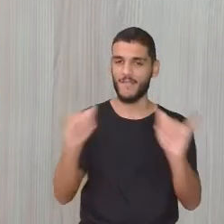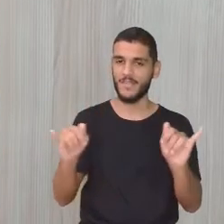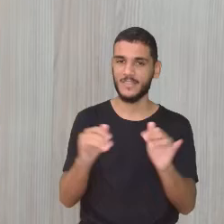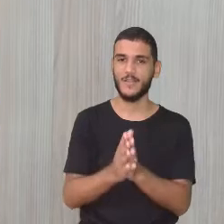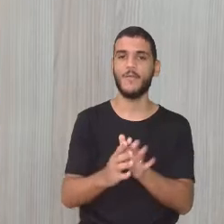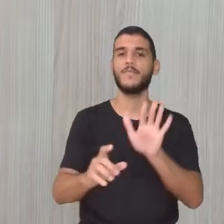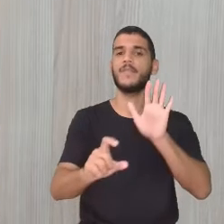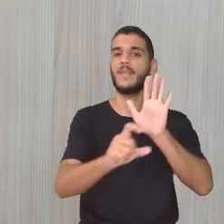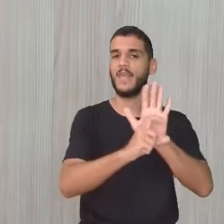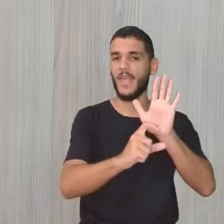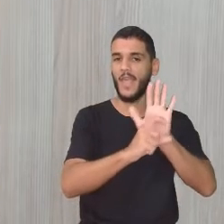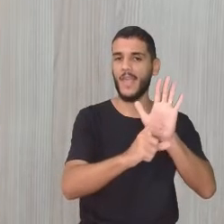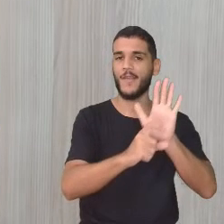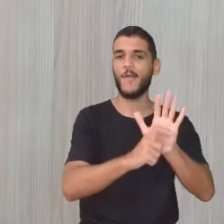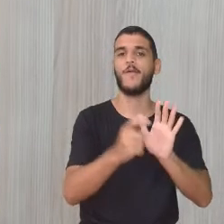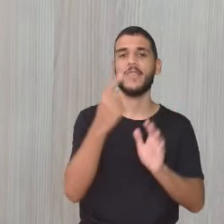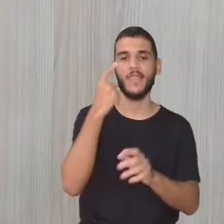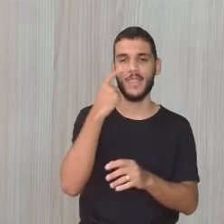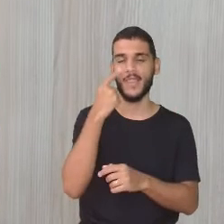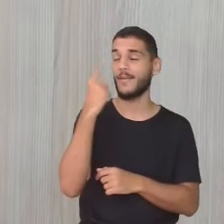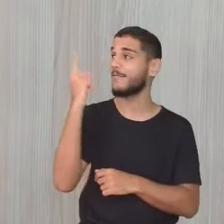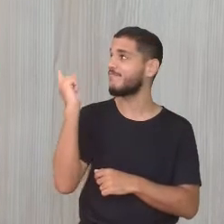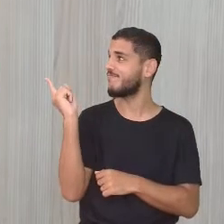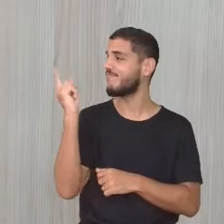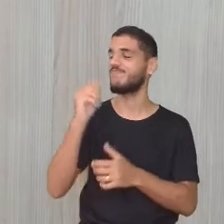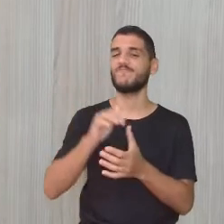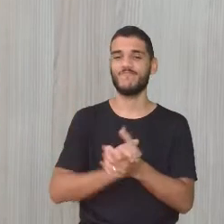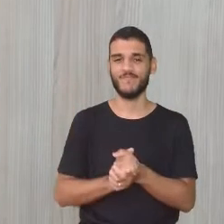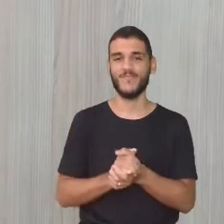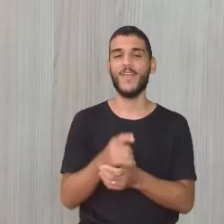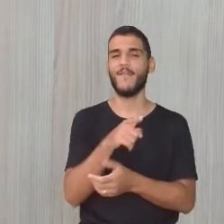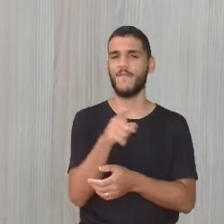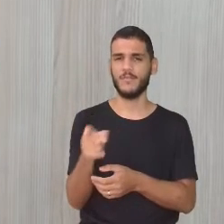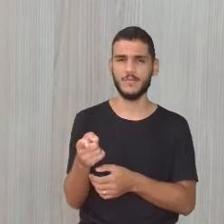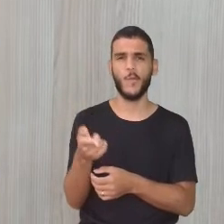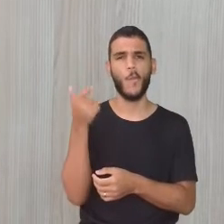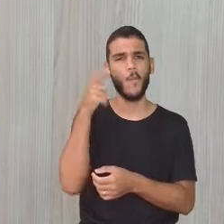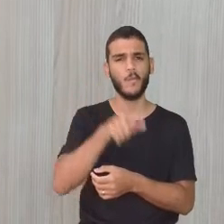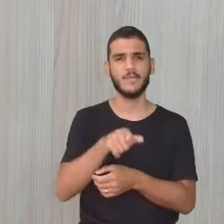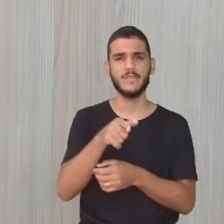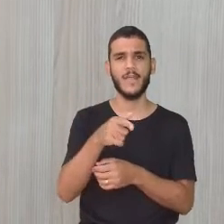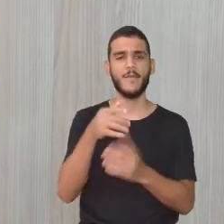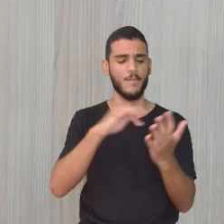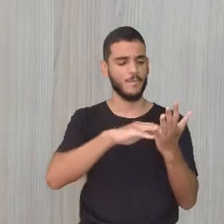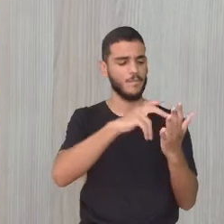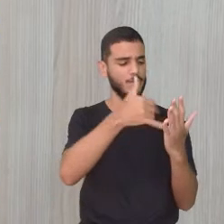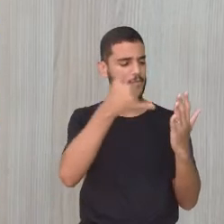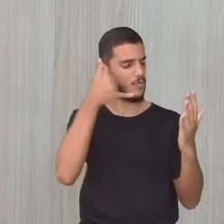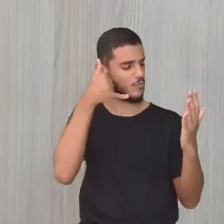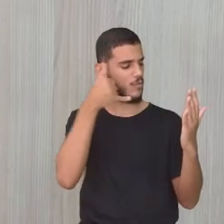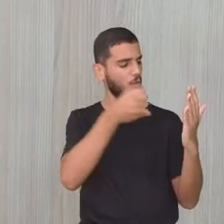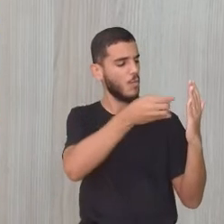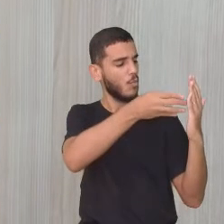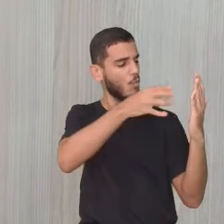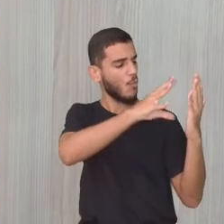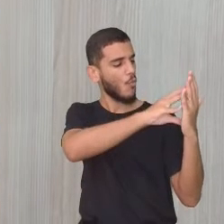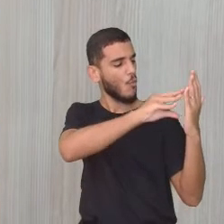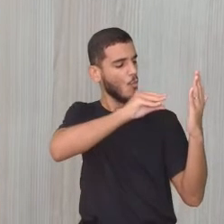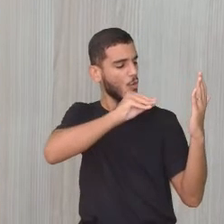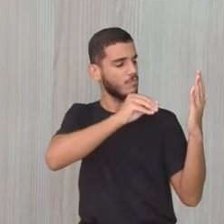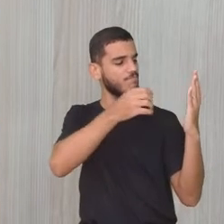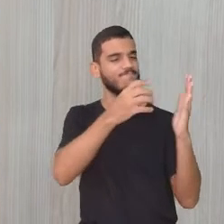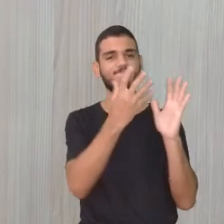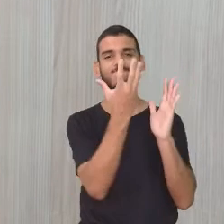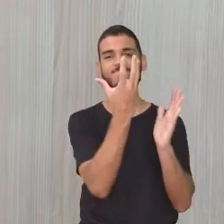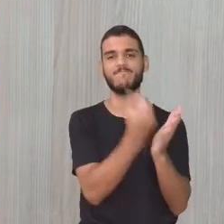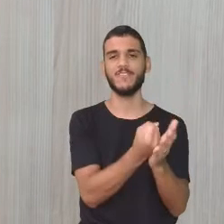Os QR Codes vão aparecer na sua telinha. Você pode direcionar o celular e baixar o aplicativo